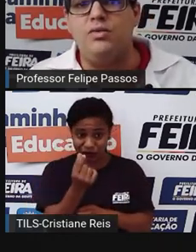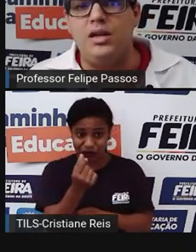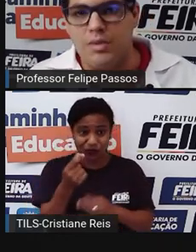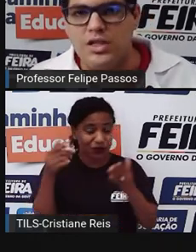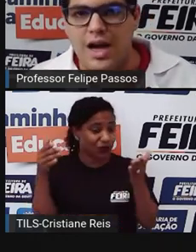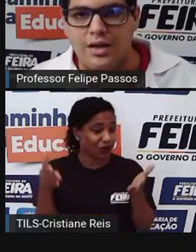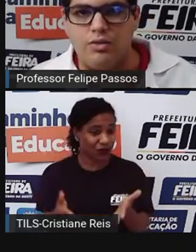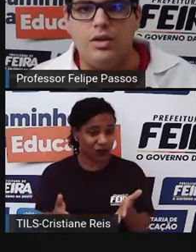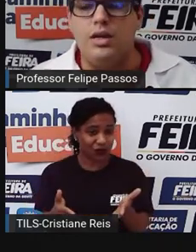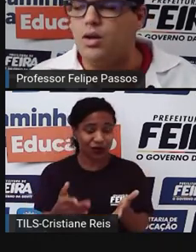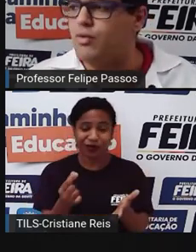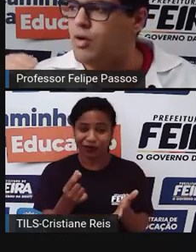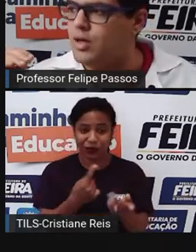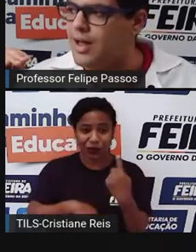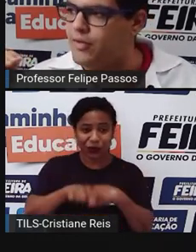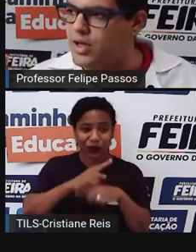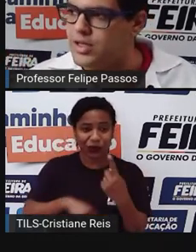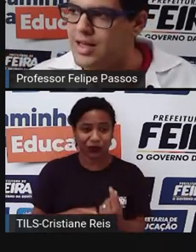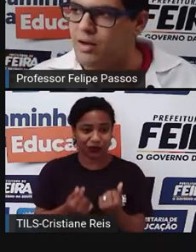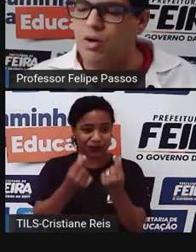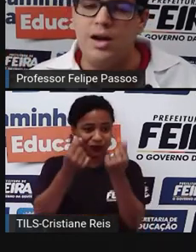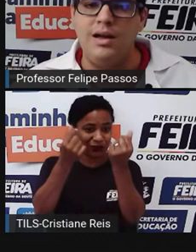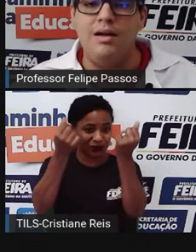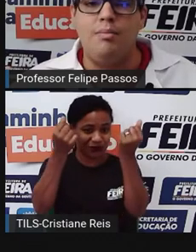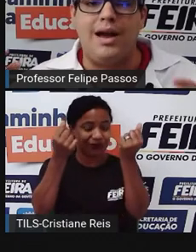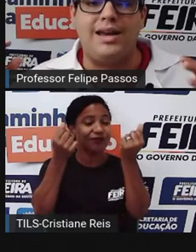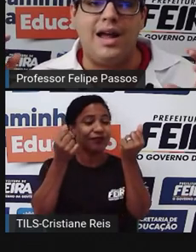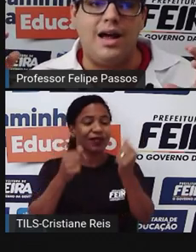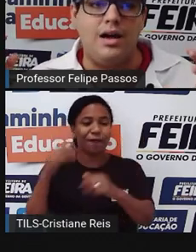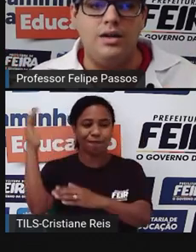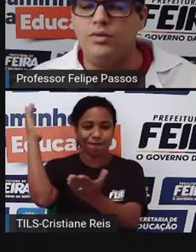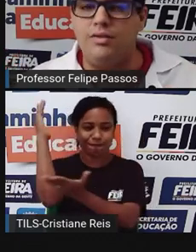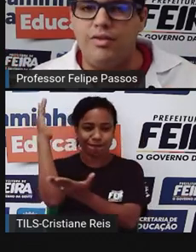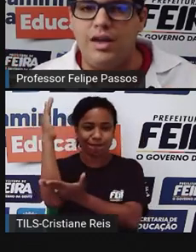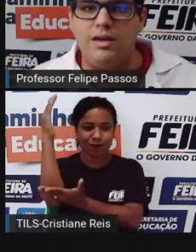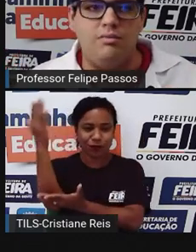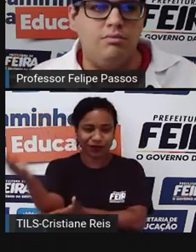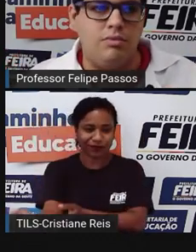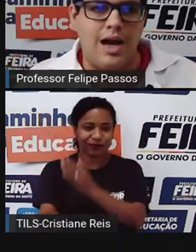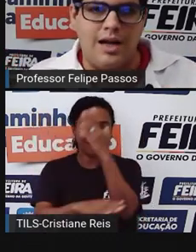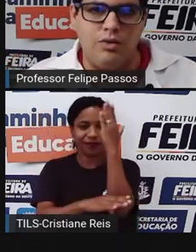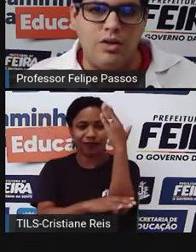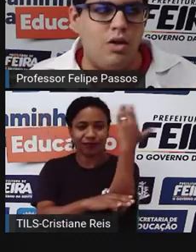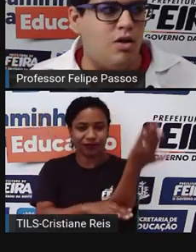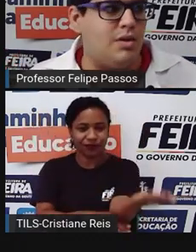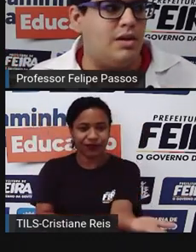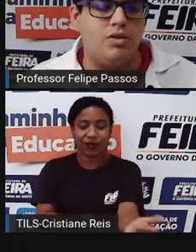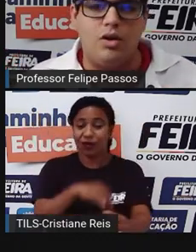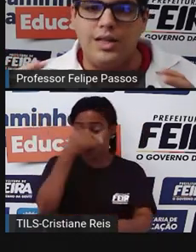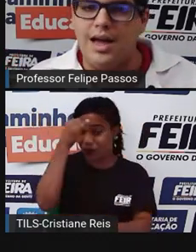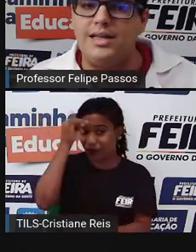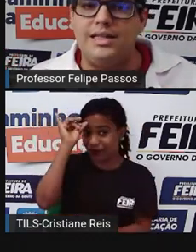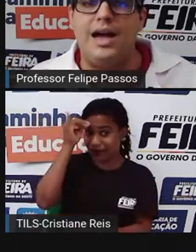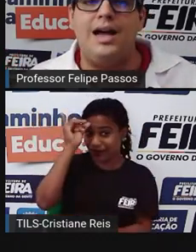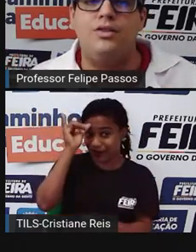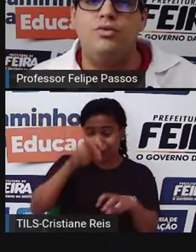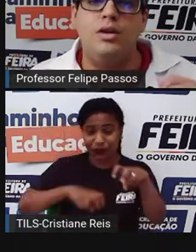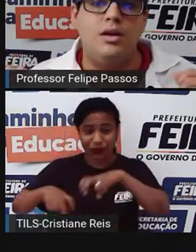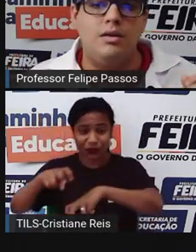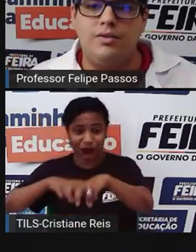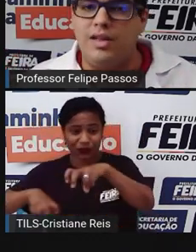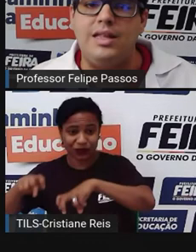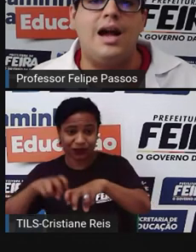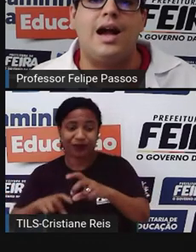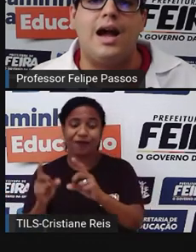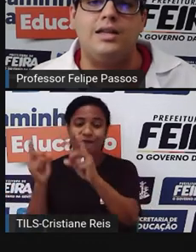o dinheiro imediato. Então, eu vou cortar a floresta ali agora para criar ano que vem um gado enorme, cortar esse gado,